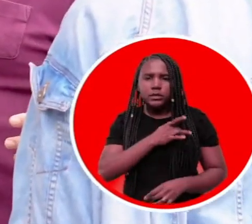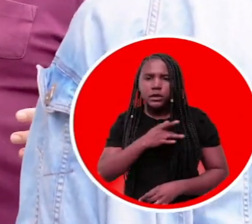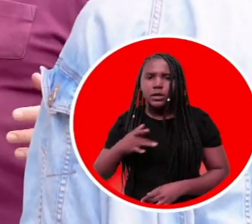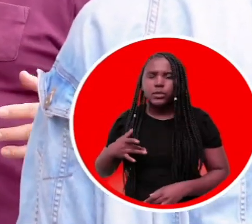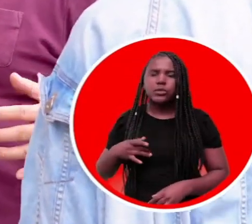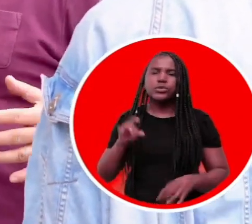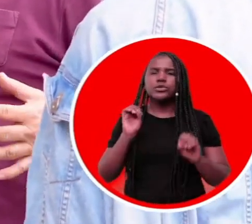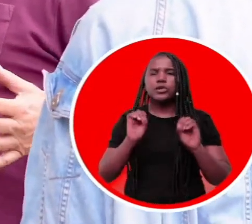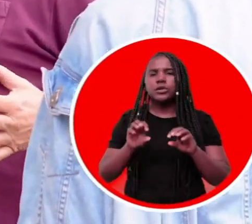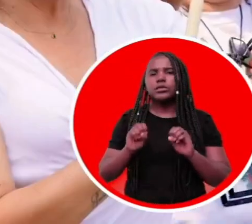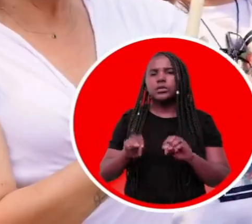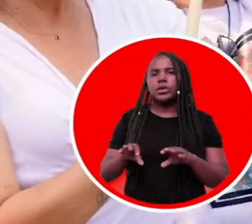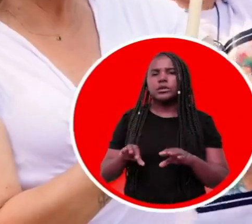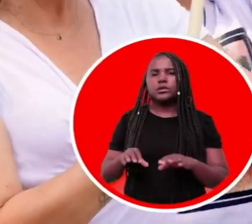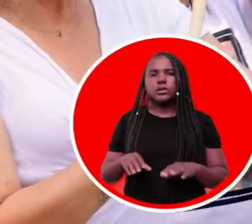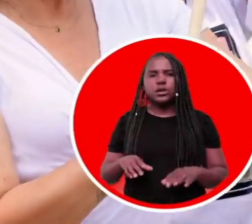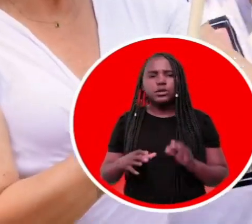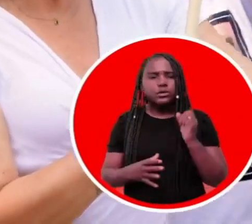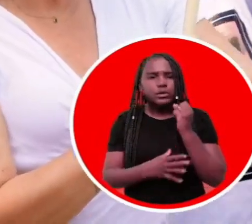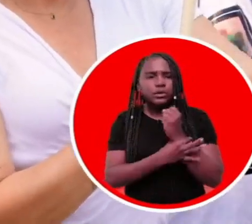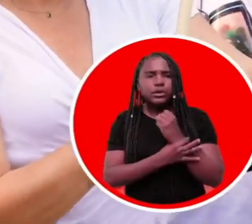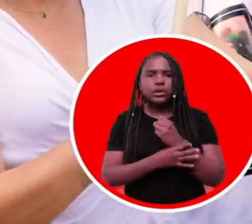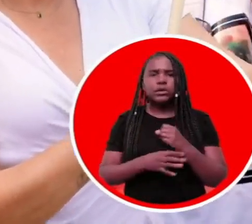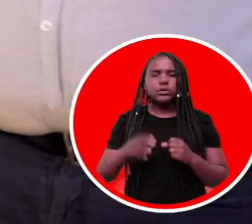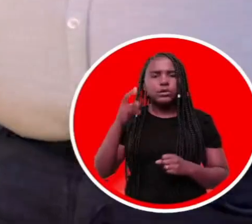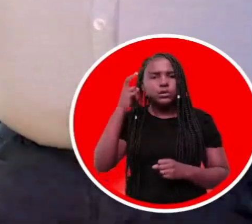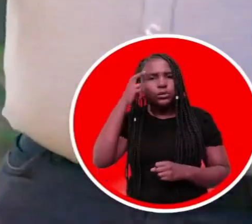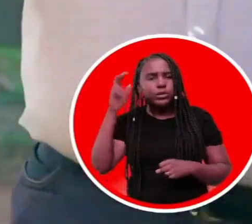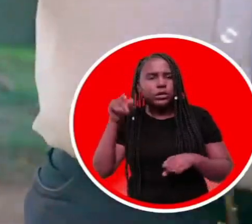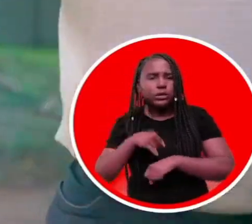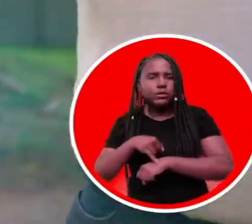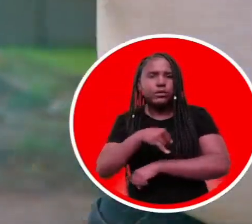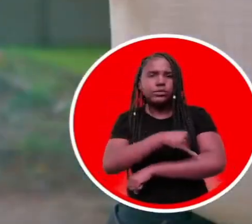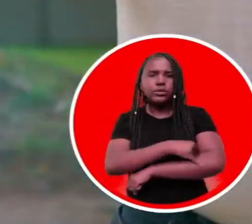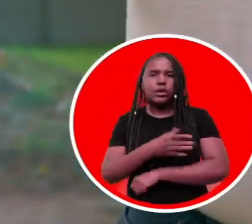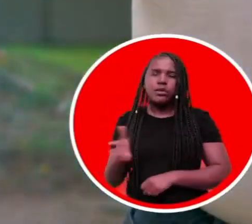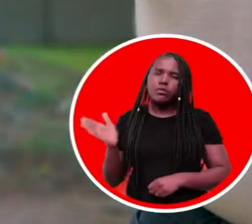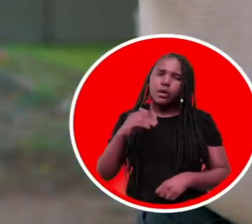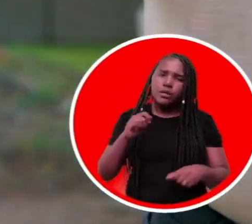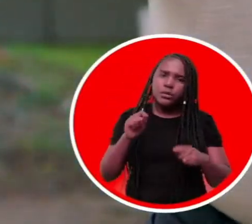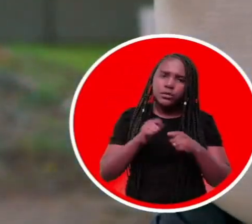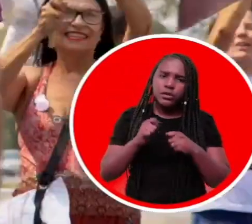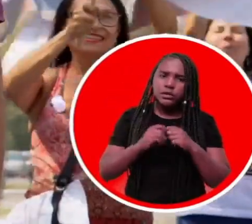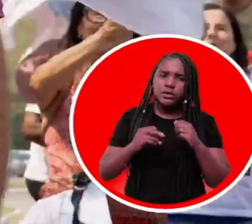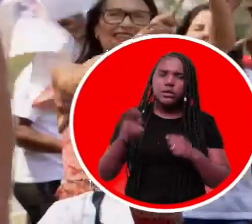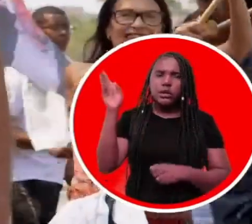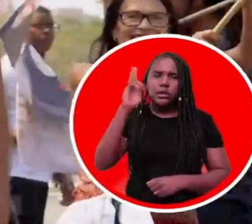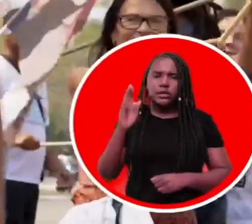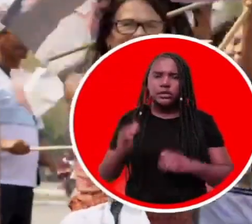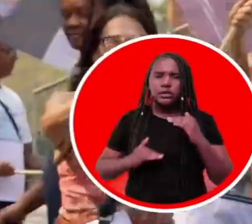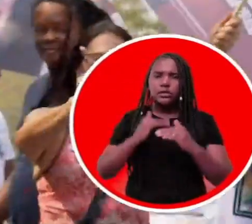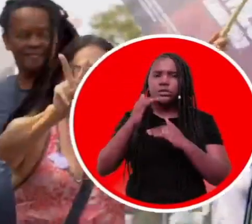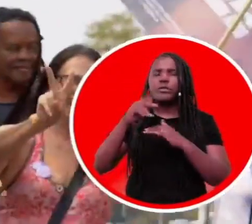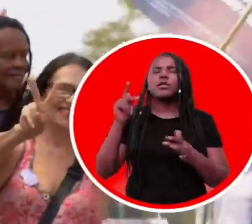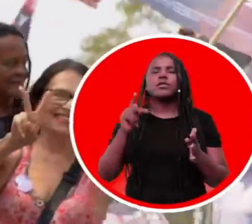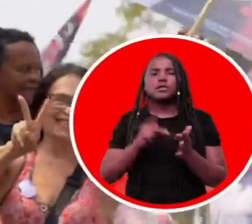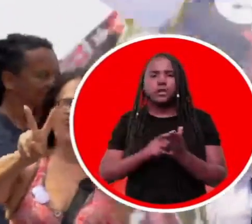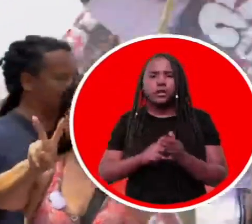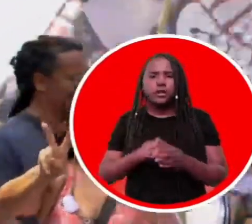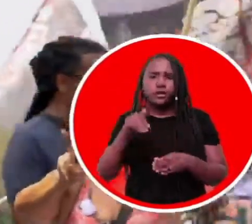segurança, cultura e infraestrutura. Vamos fazer a Resende crescer de verdade. Brote 13,